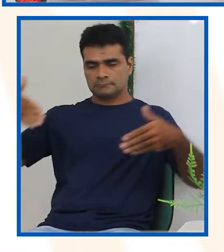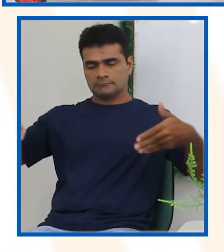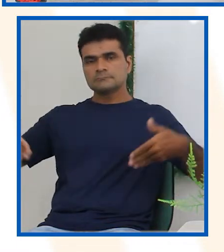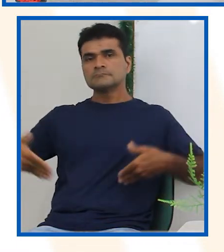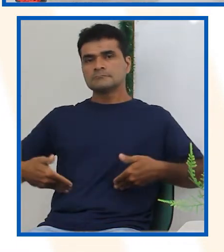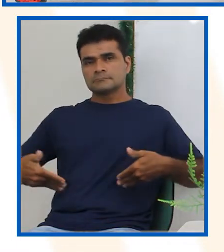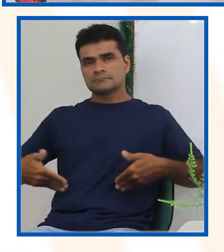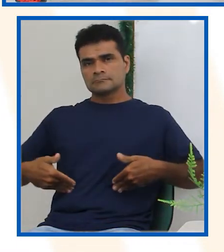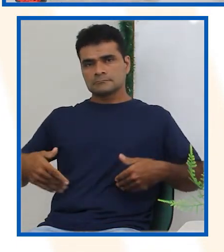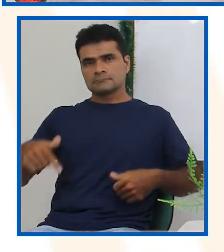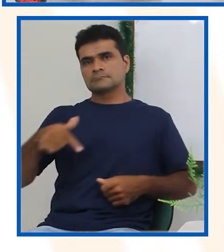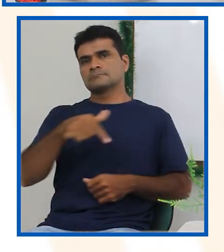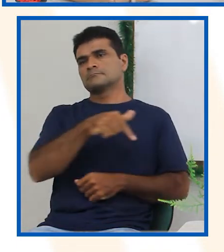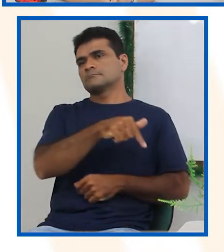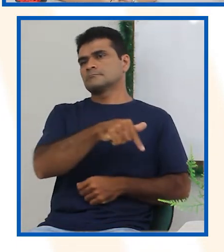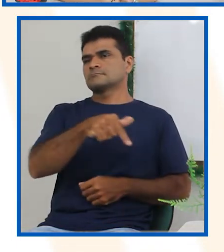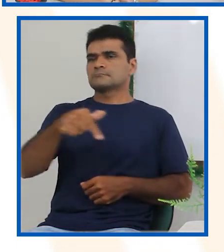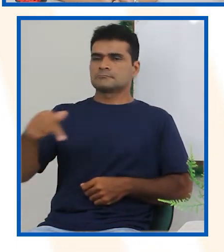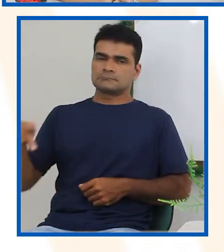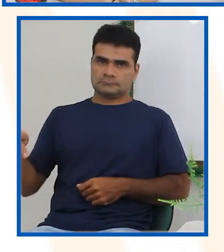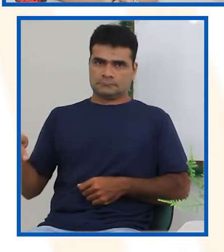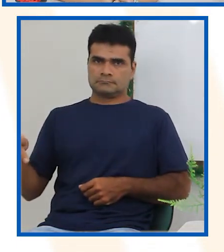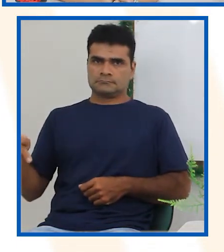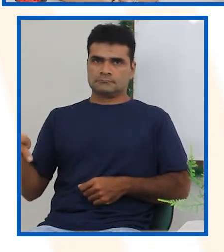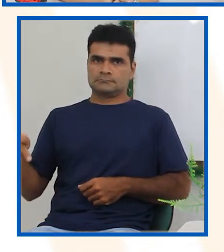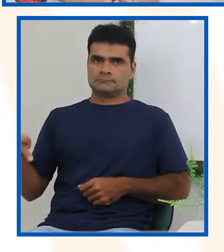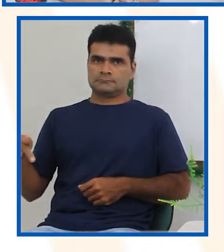que uma pessoa pode passar uma semana sem se alimentar?